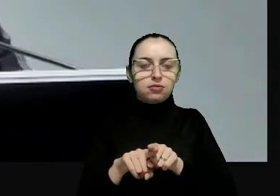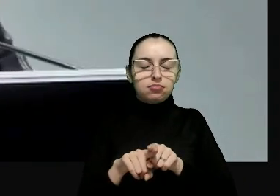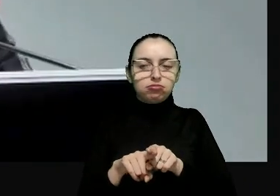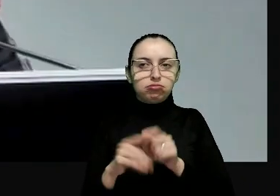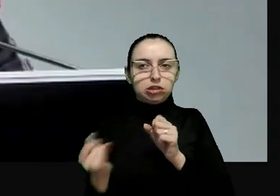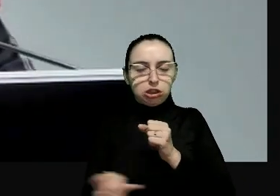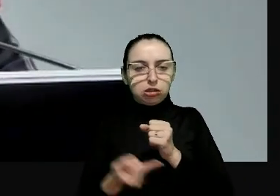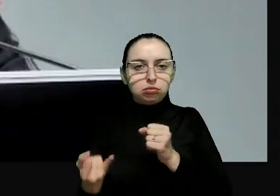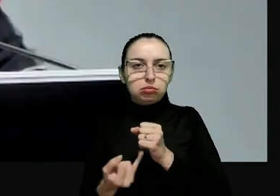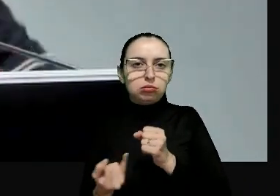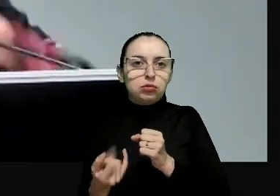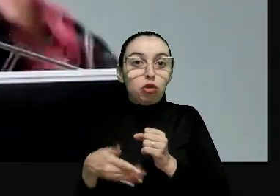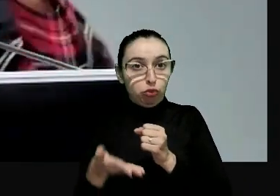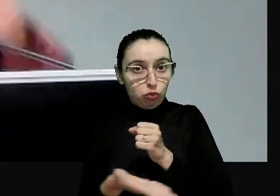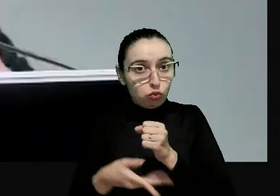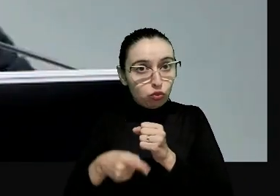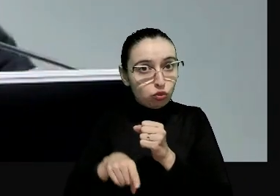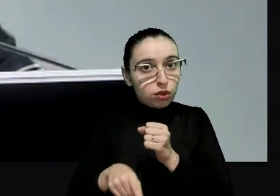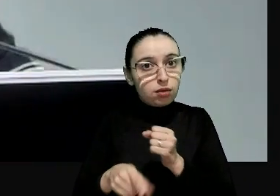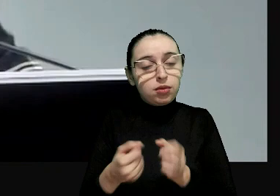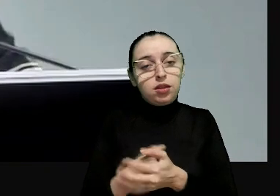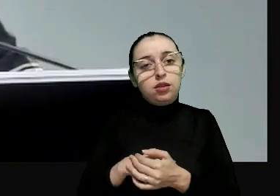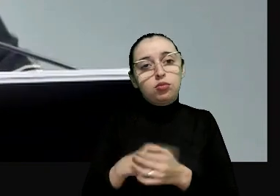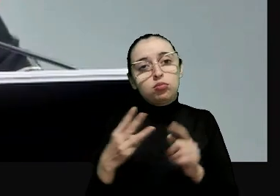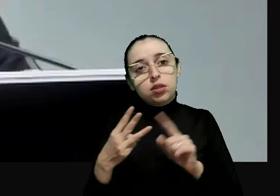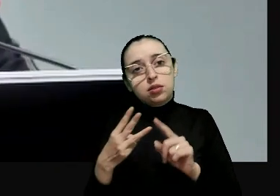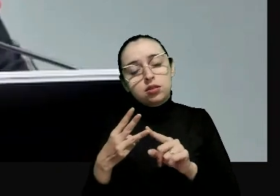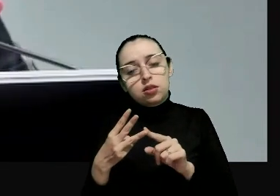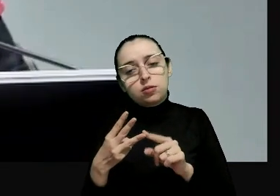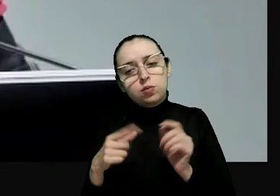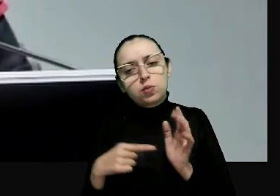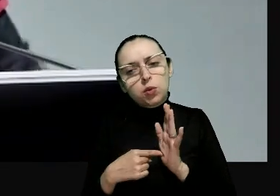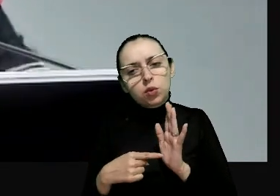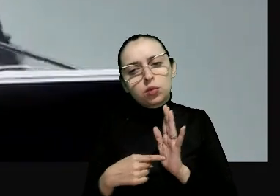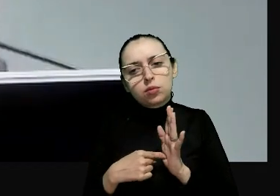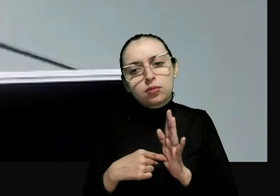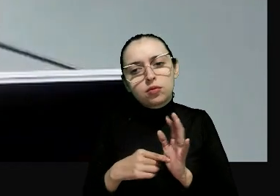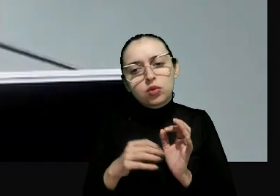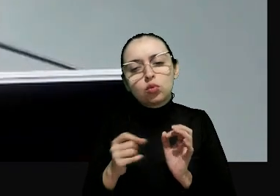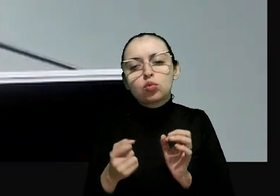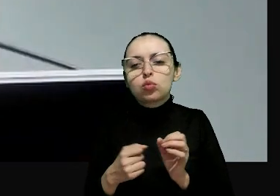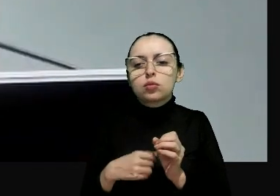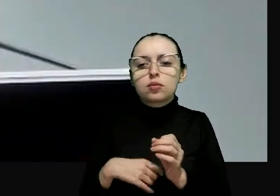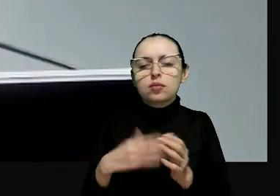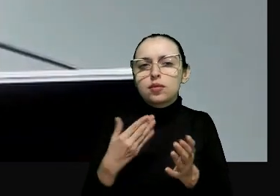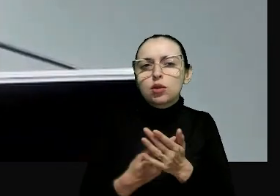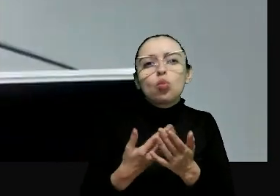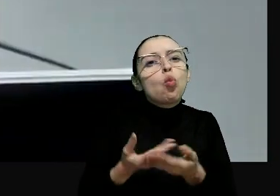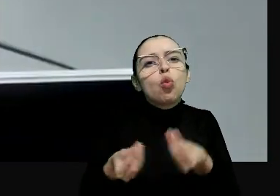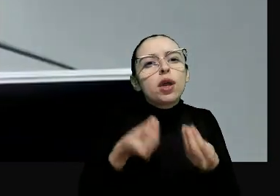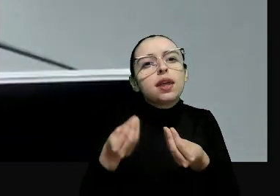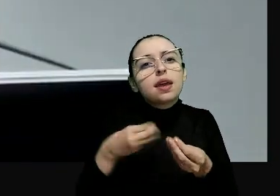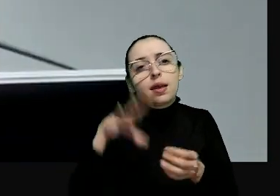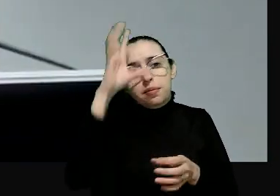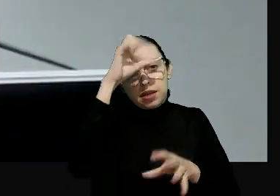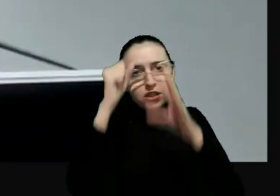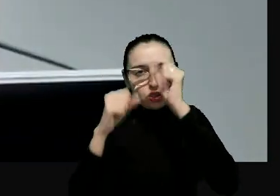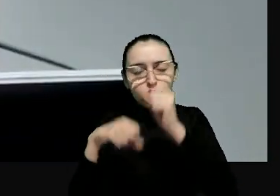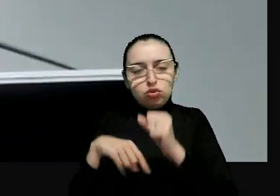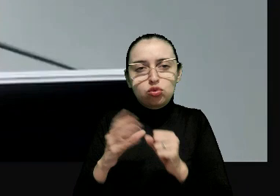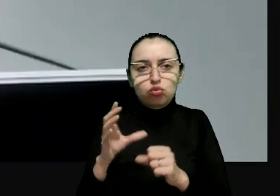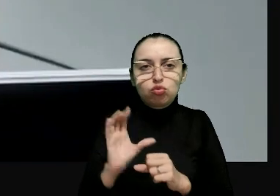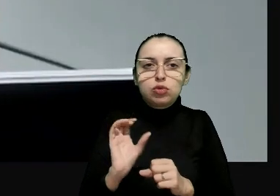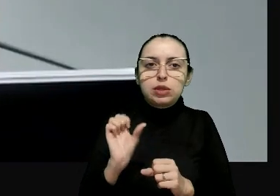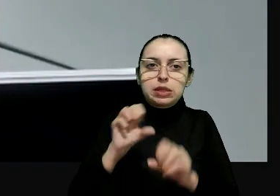patrimônio. E terceiro ponto, o estudo da reparação integral. O que eu aprendi no sistema inter